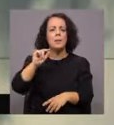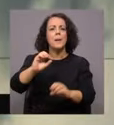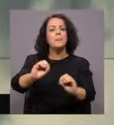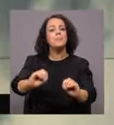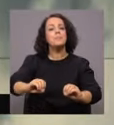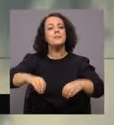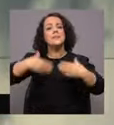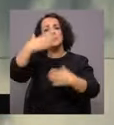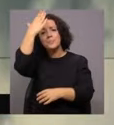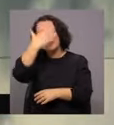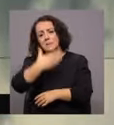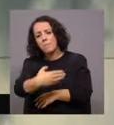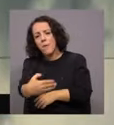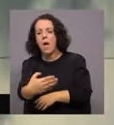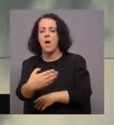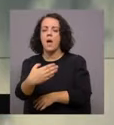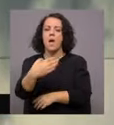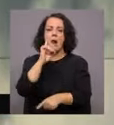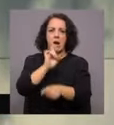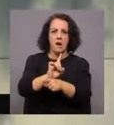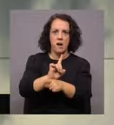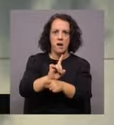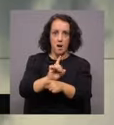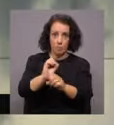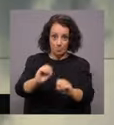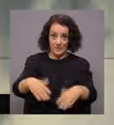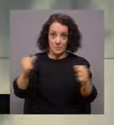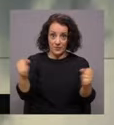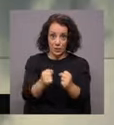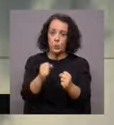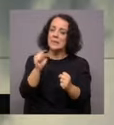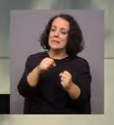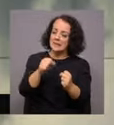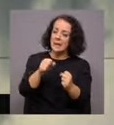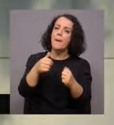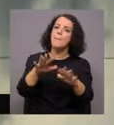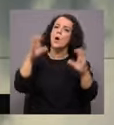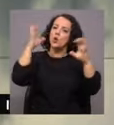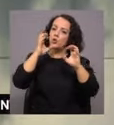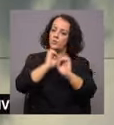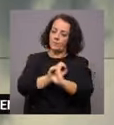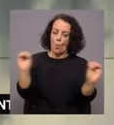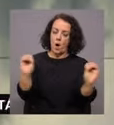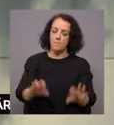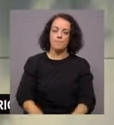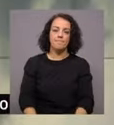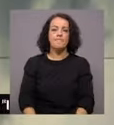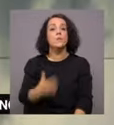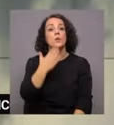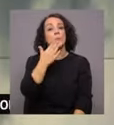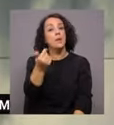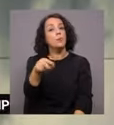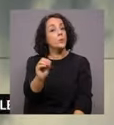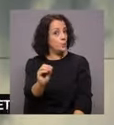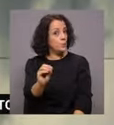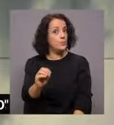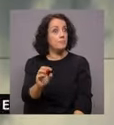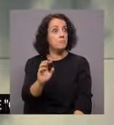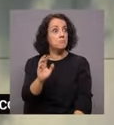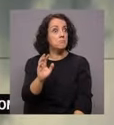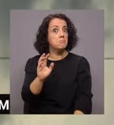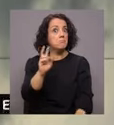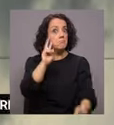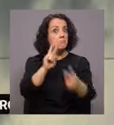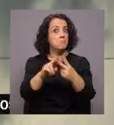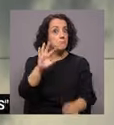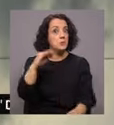mantém-se. O início da semana também com frio? Sim, com frio, mas aí já sem precipitação. Obrigado Bruno, até